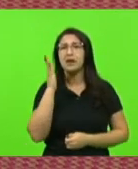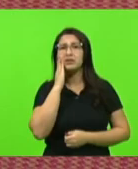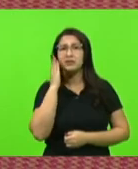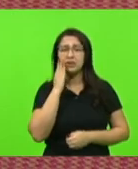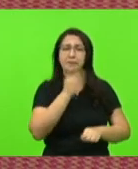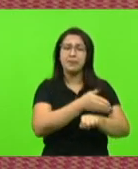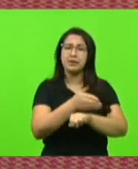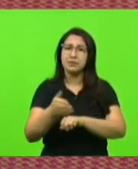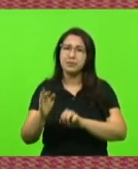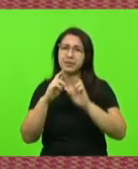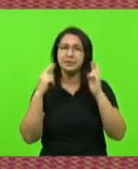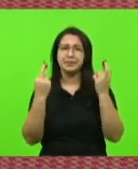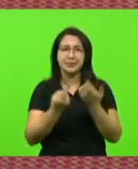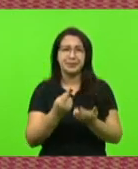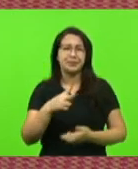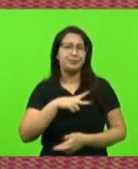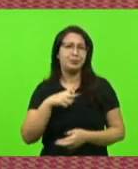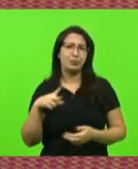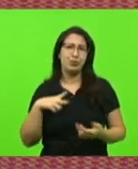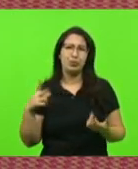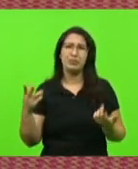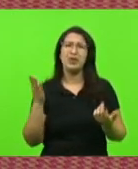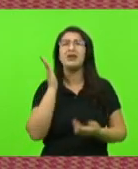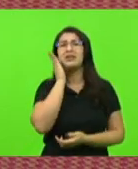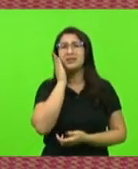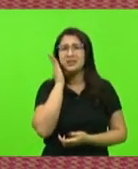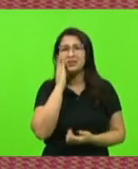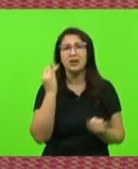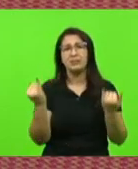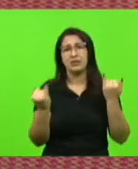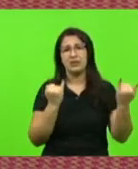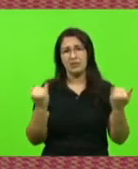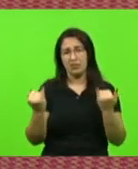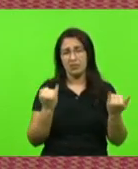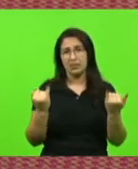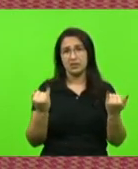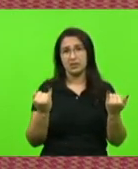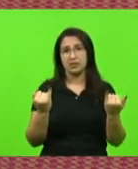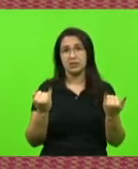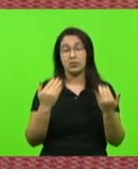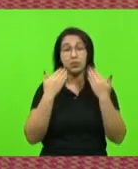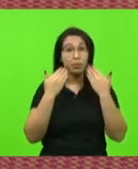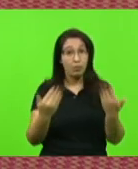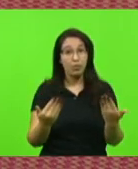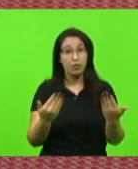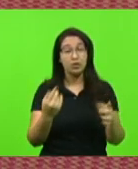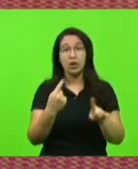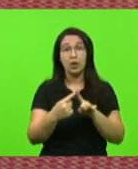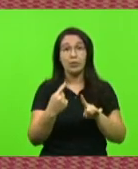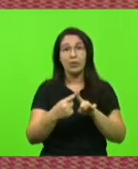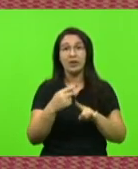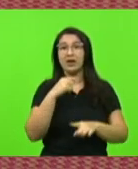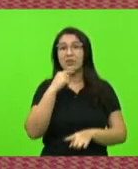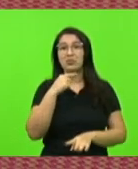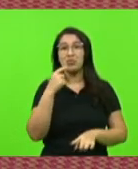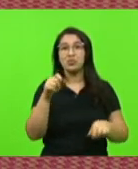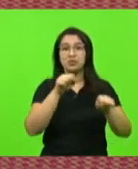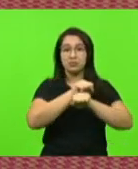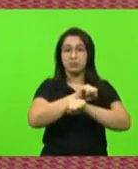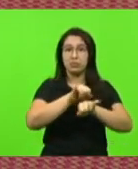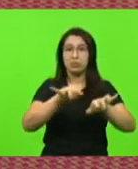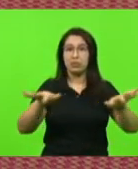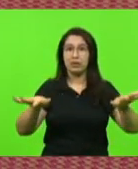nas nossas regiões, nós colhemos esse tipo de informações e trazemos para cá. Por que não sai dessas paredes? Por que fica